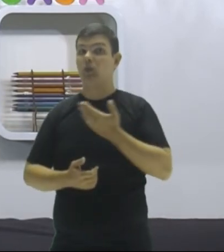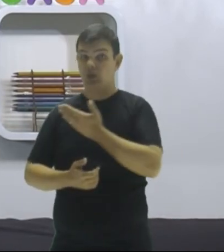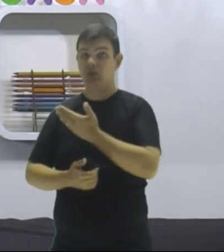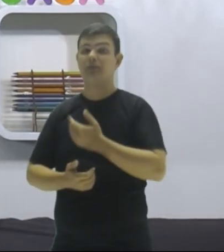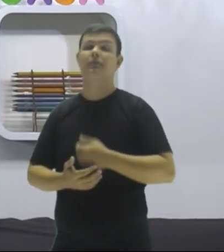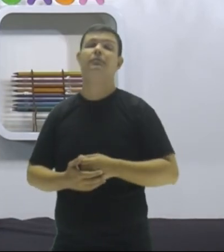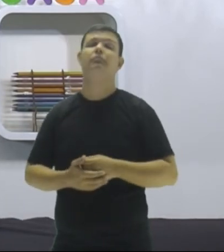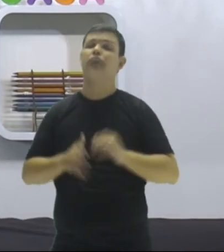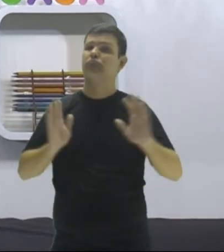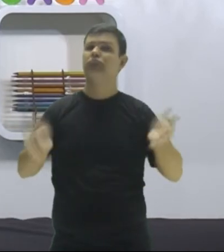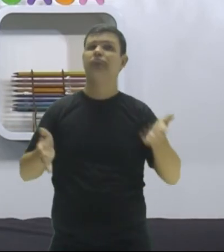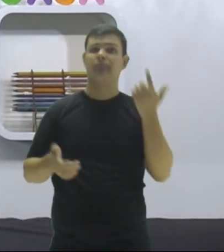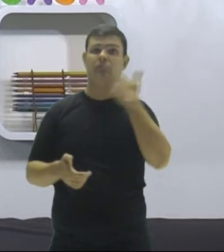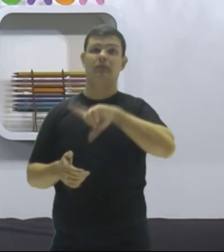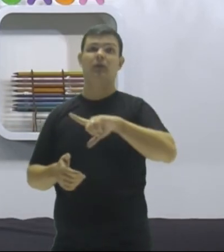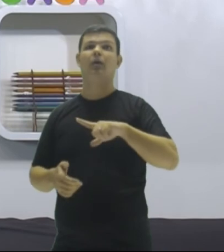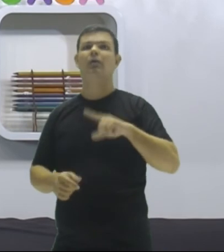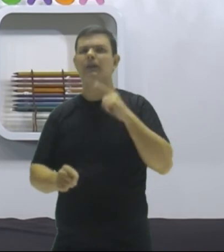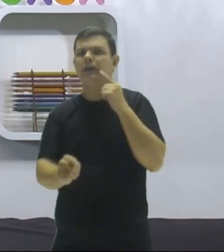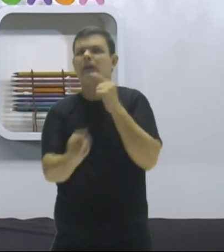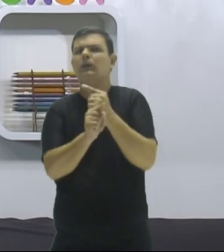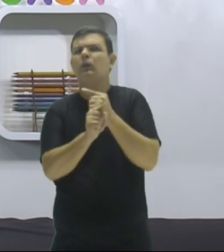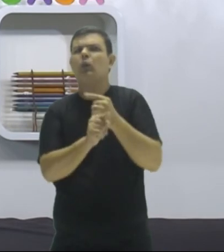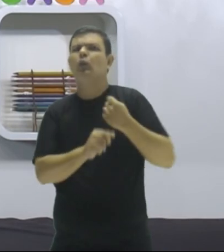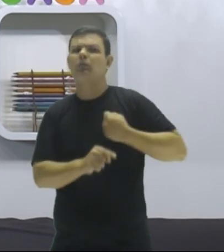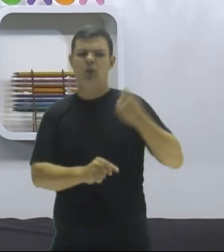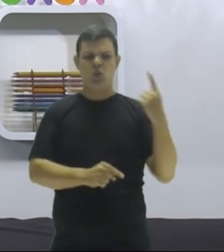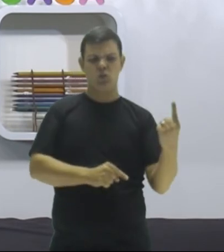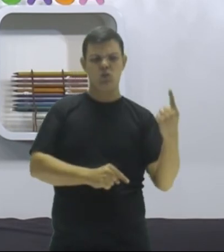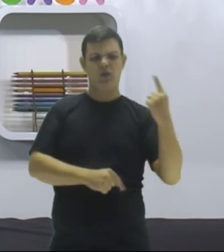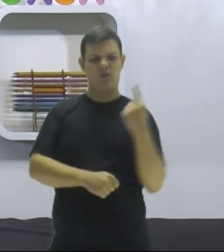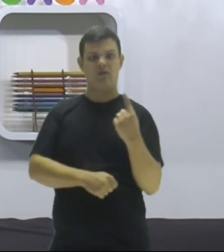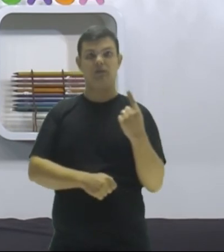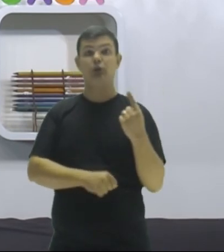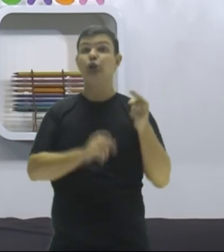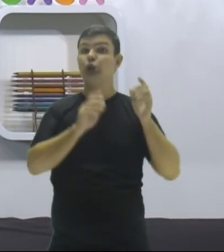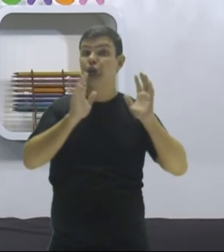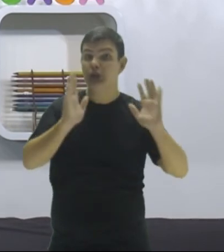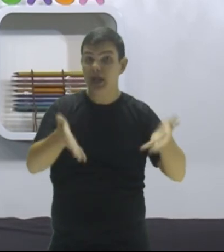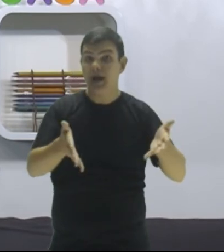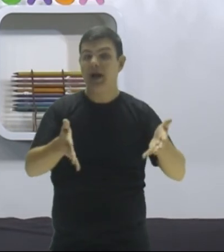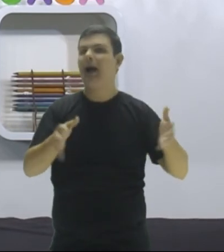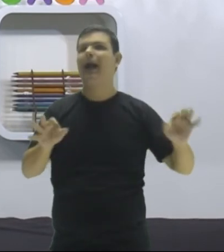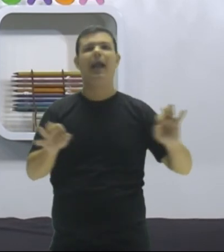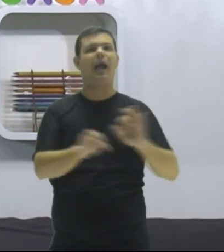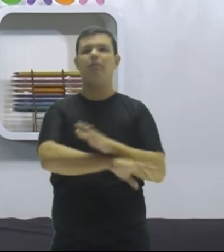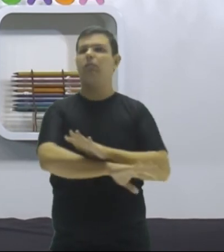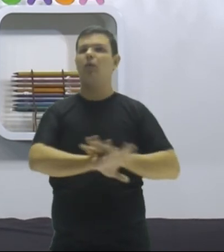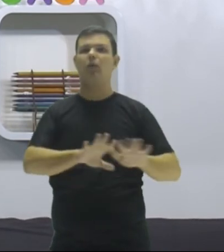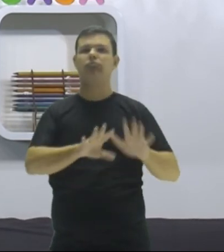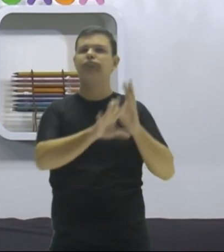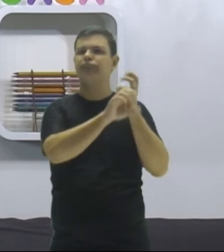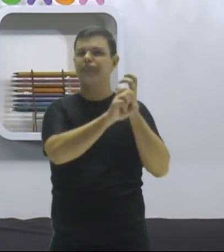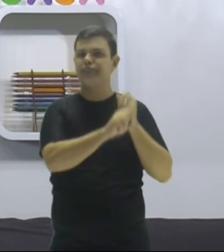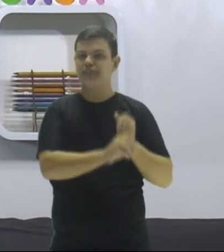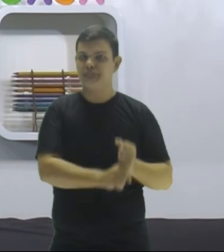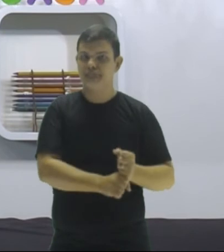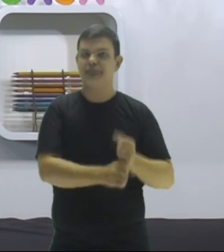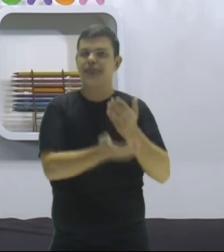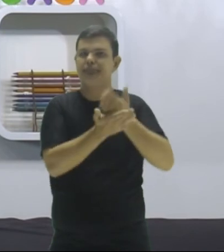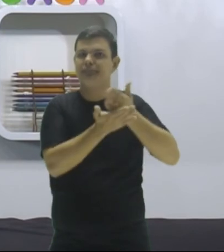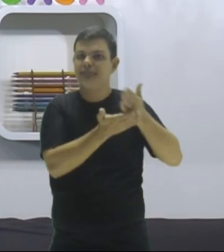já decompose o número e achei lá o número um. Quando chegar o número um, acabou a minha operação da